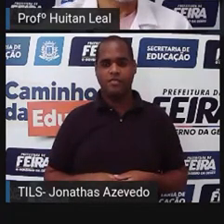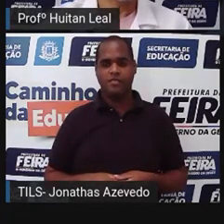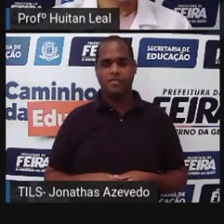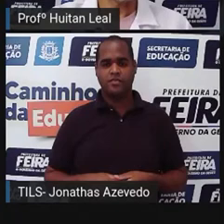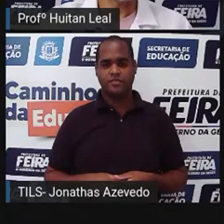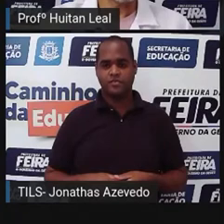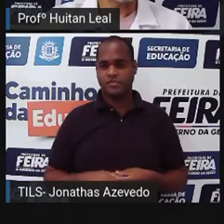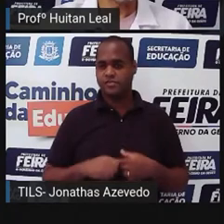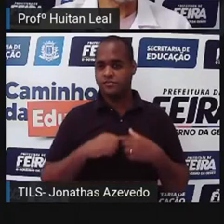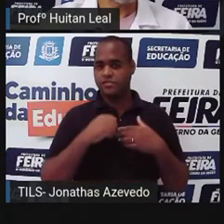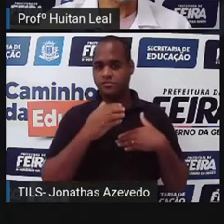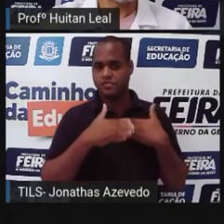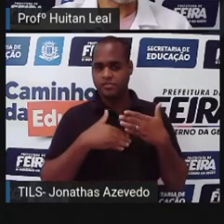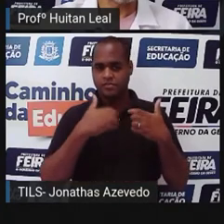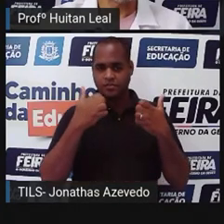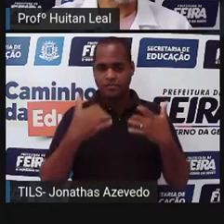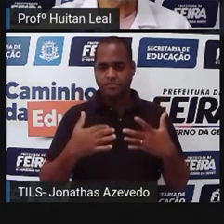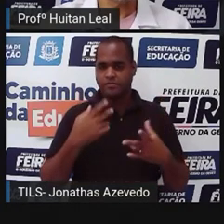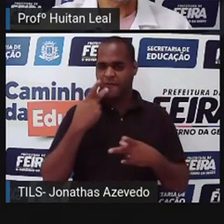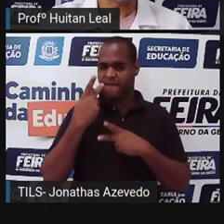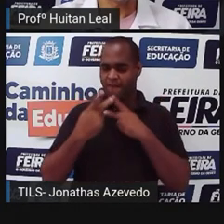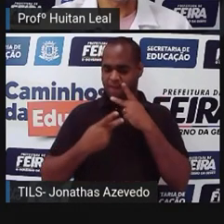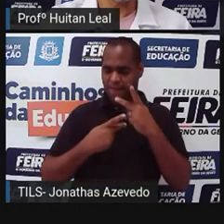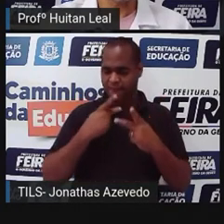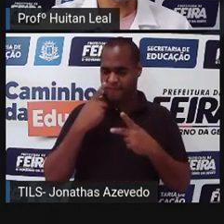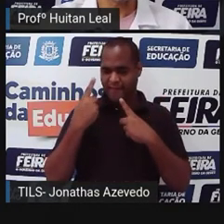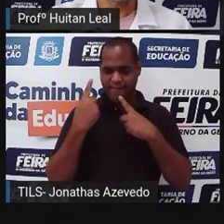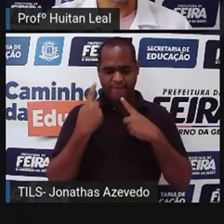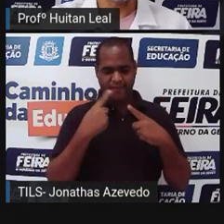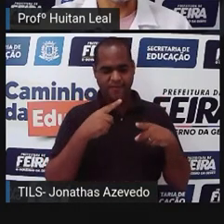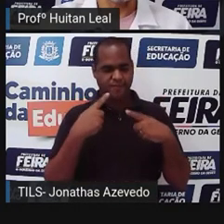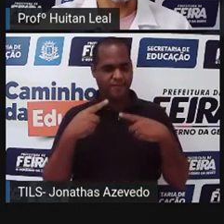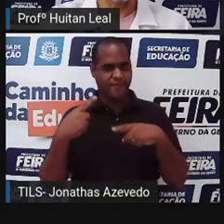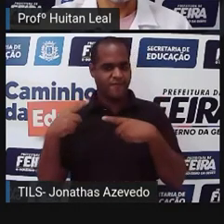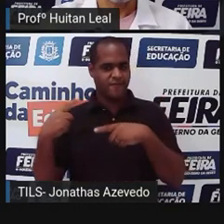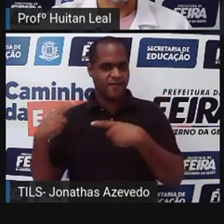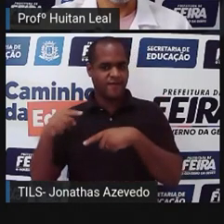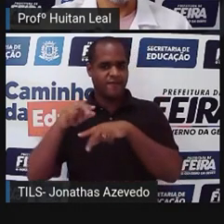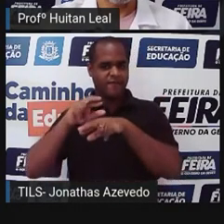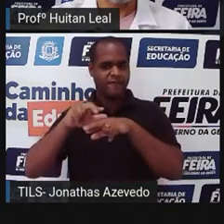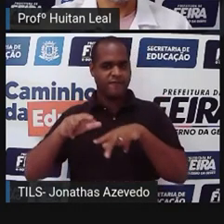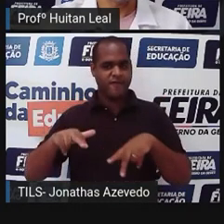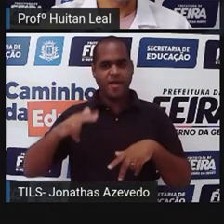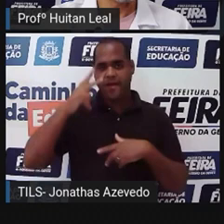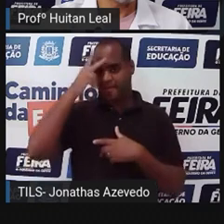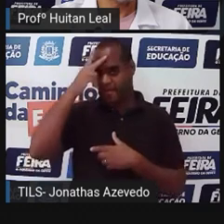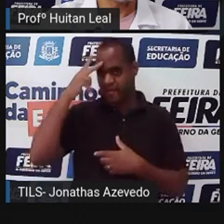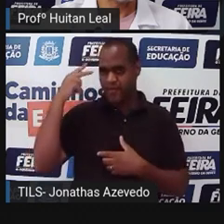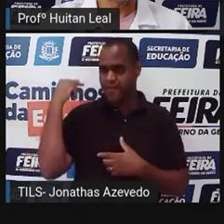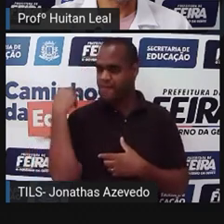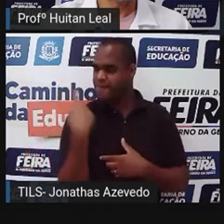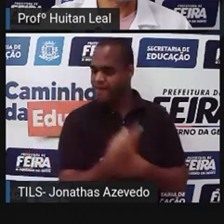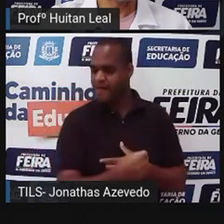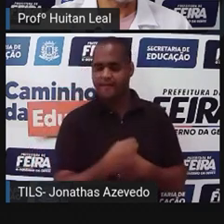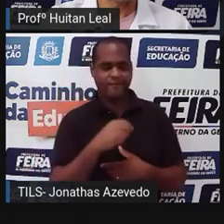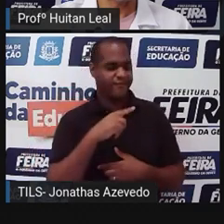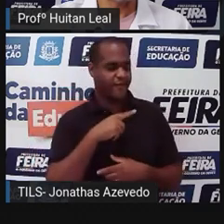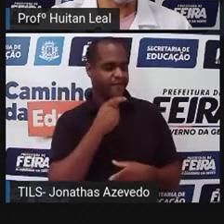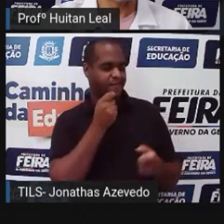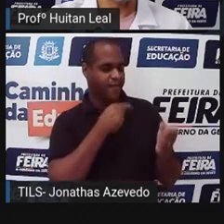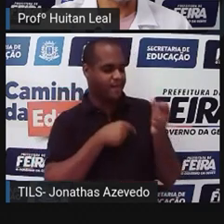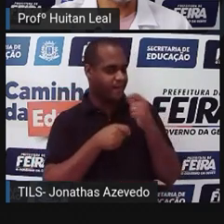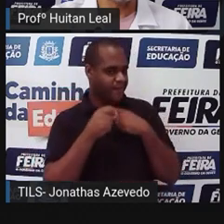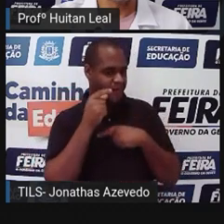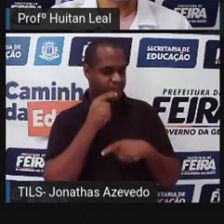eles passaram a falar mal de todos juntos. Formavam um par para ridicularizar e